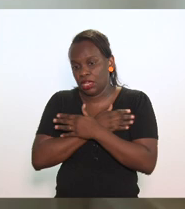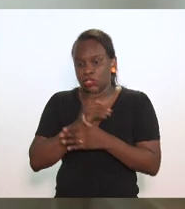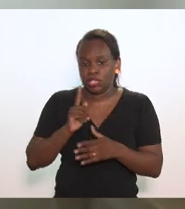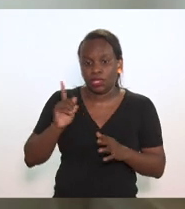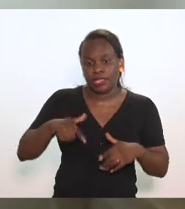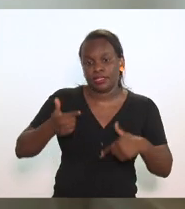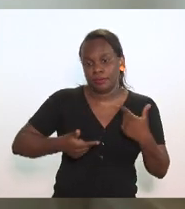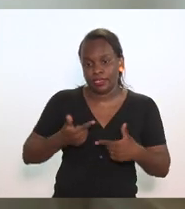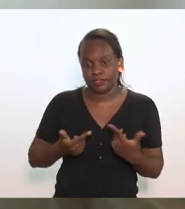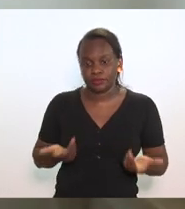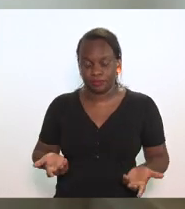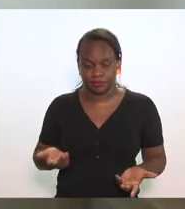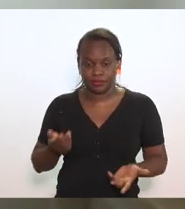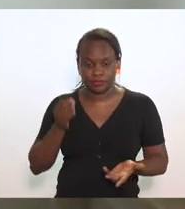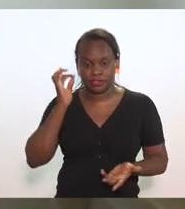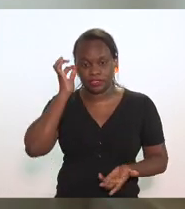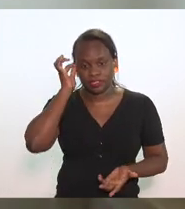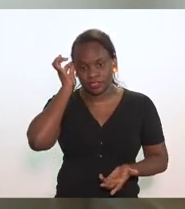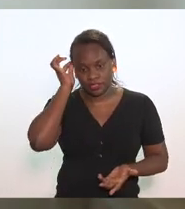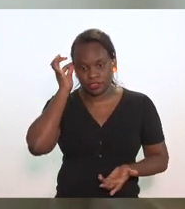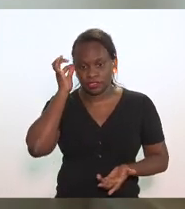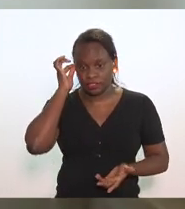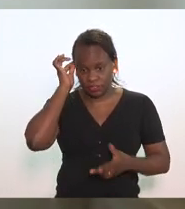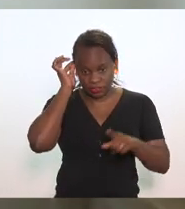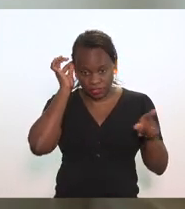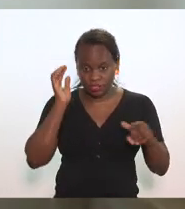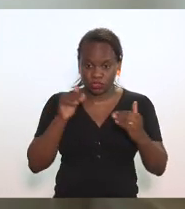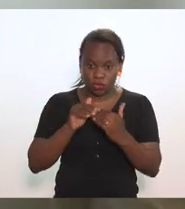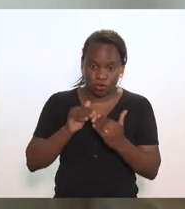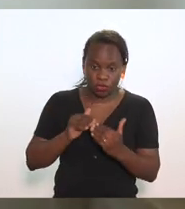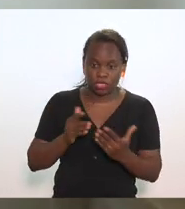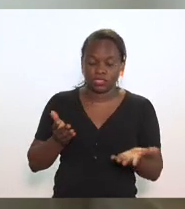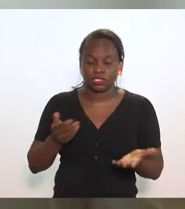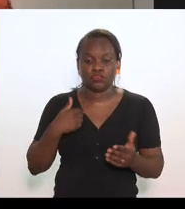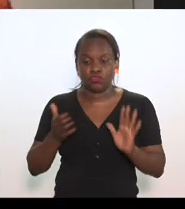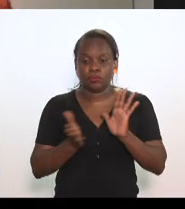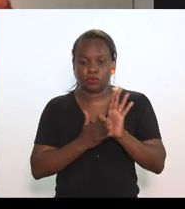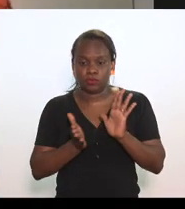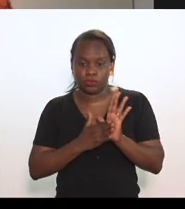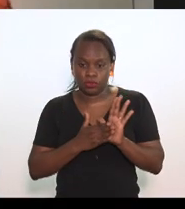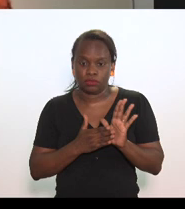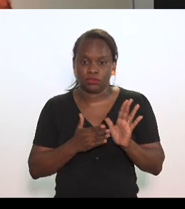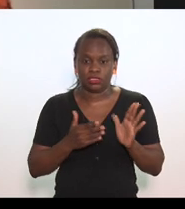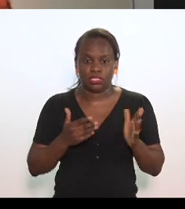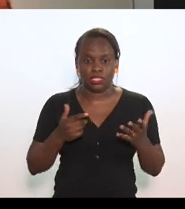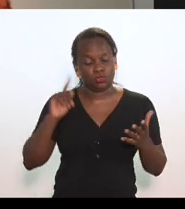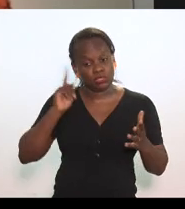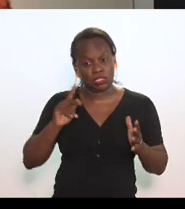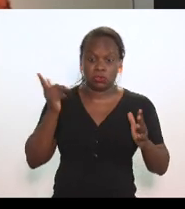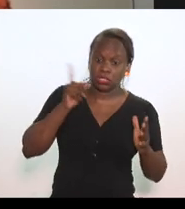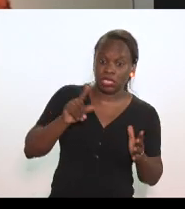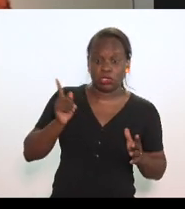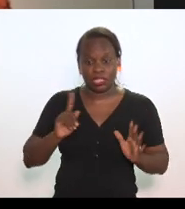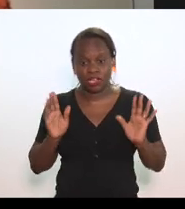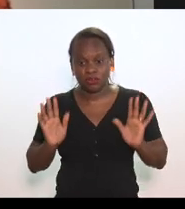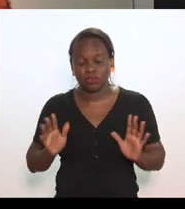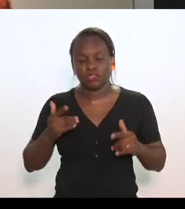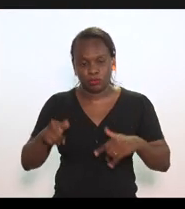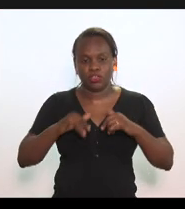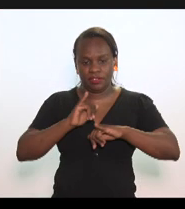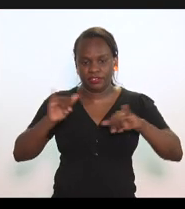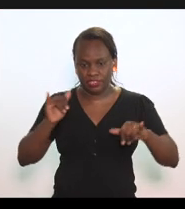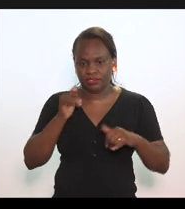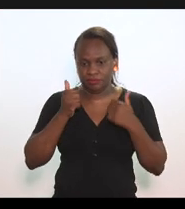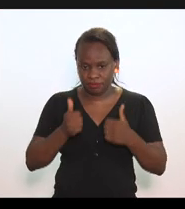dia de trabalho né os senhores concordam que eu vou propor propor não quer dizer que vai acontecer se eu conseguir eu vou avisar